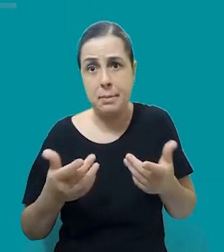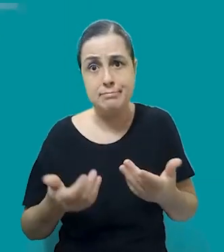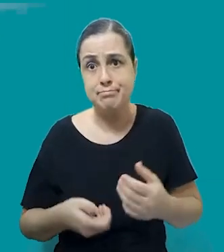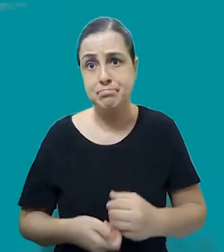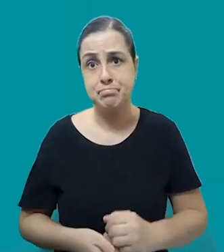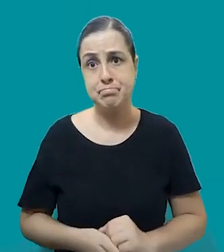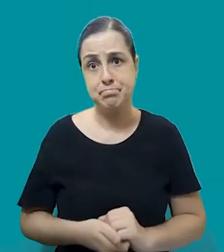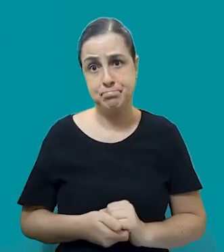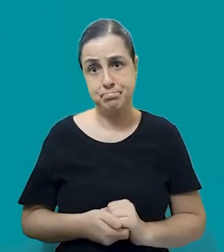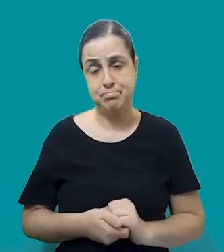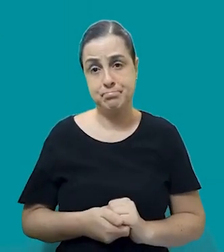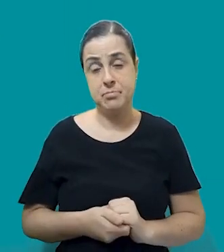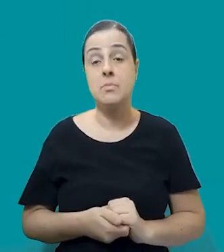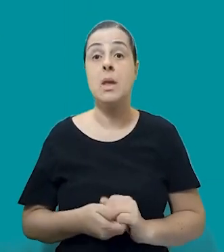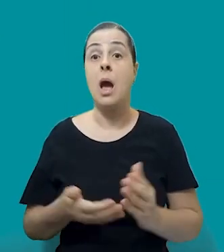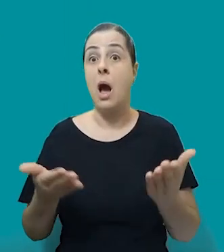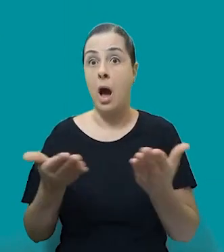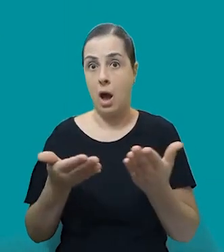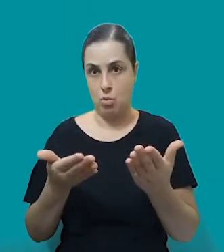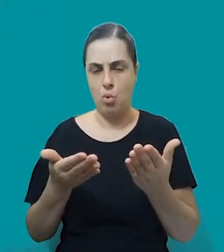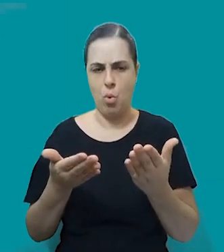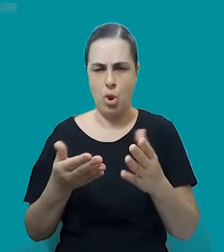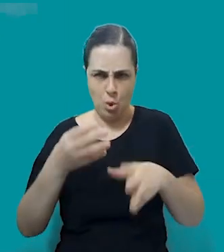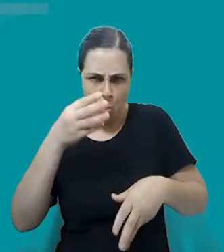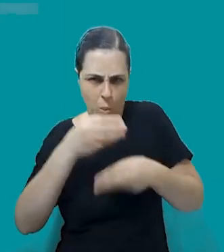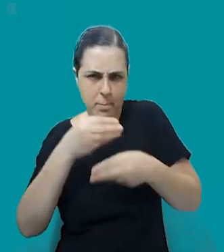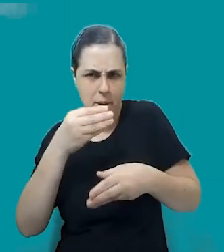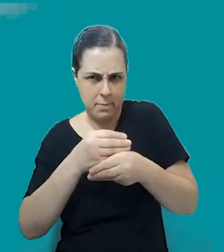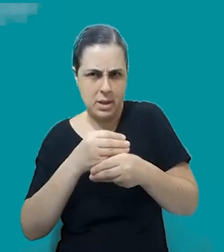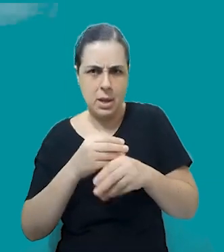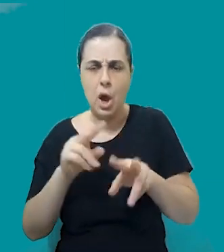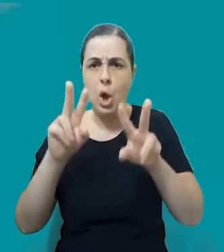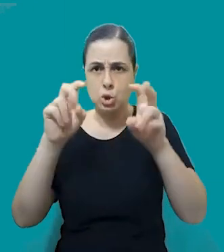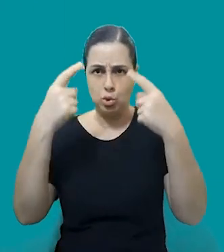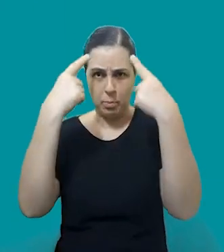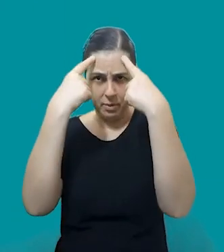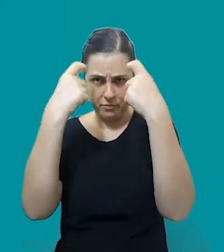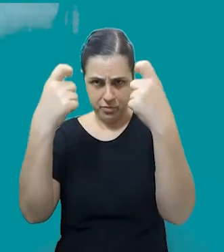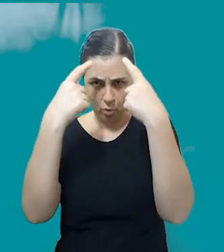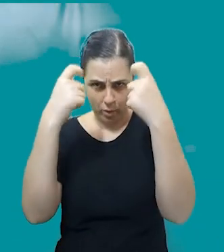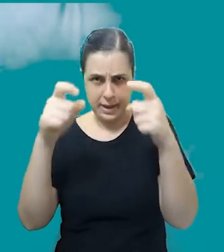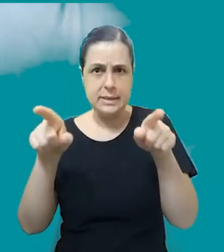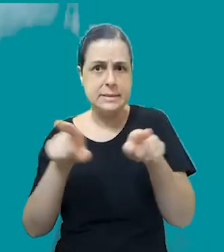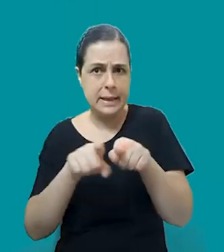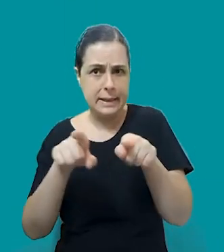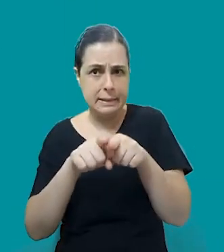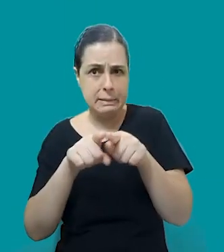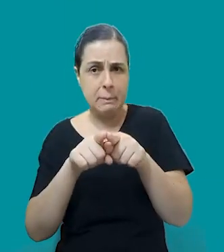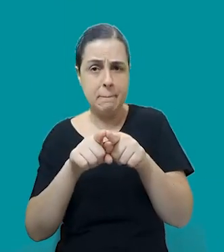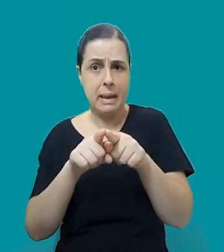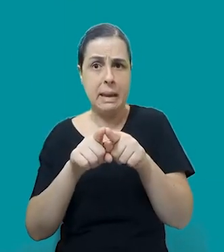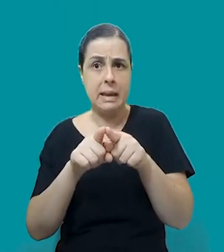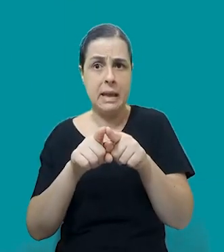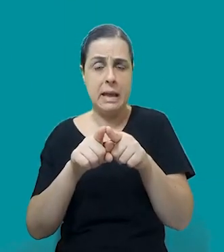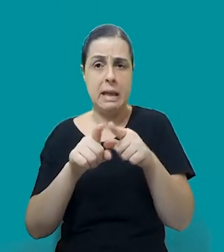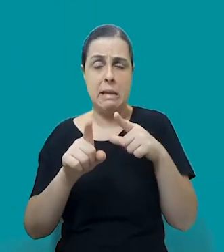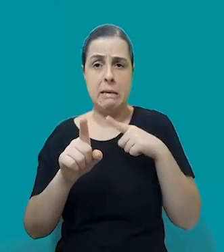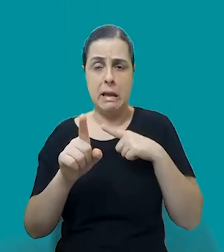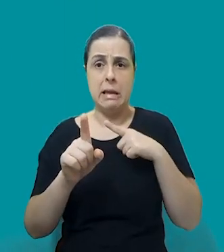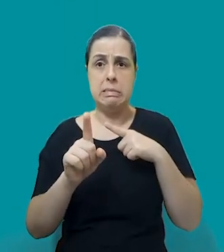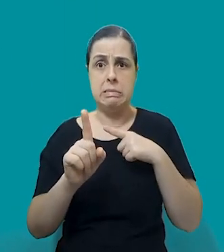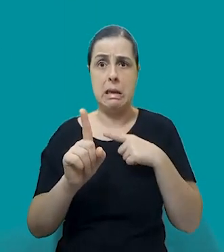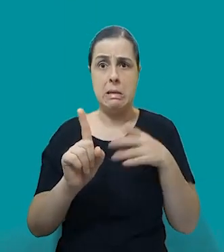Só vou colocar aqui um parênteses das microagressões e violências, que eu acho que é muito importante reforçar,